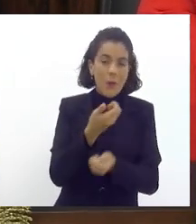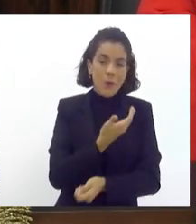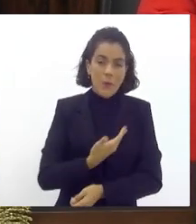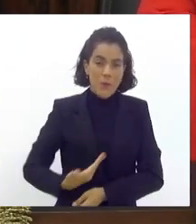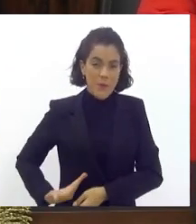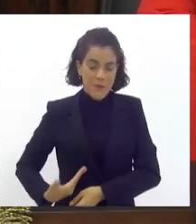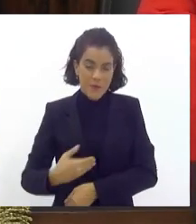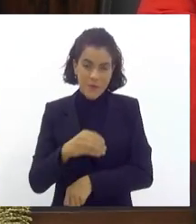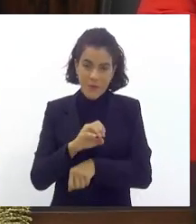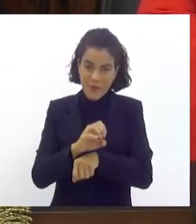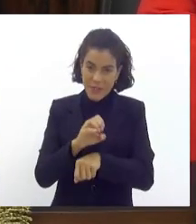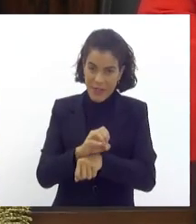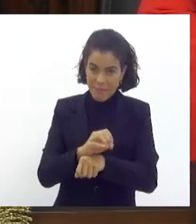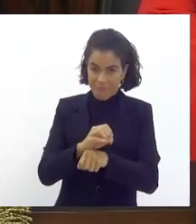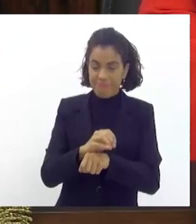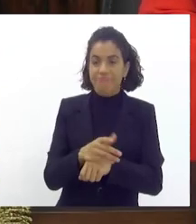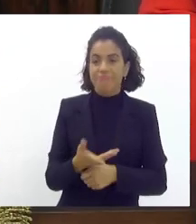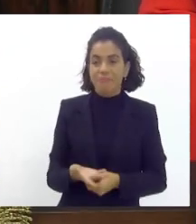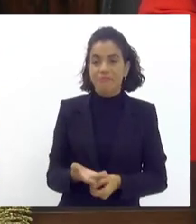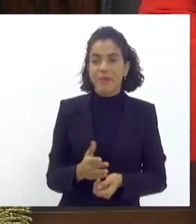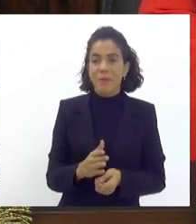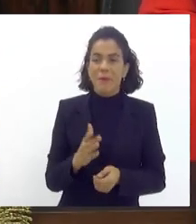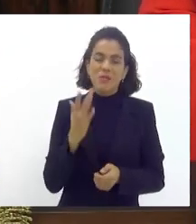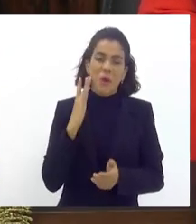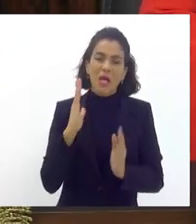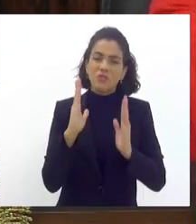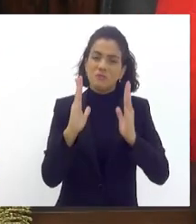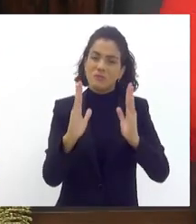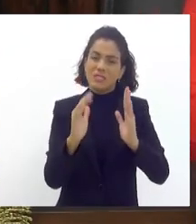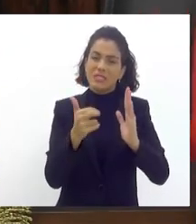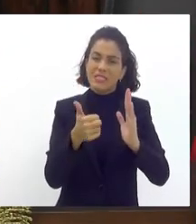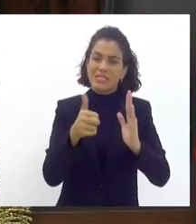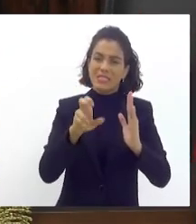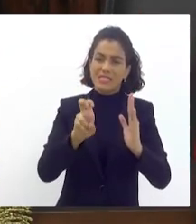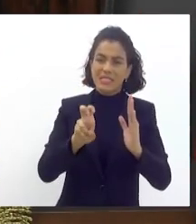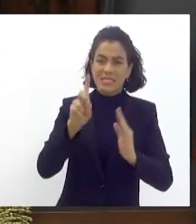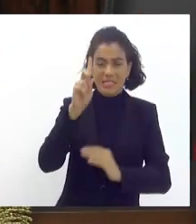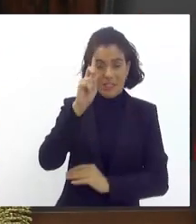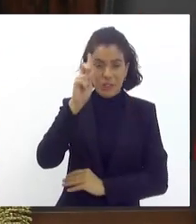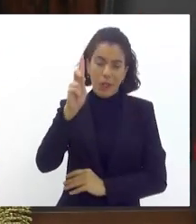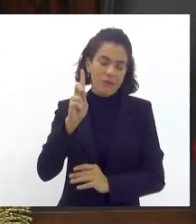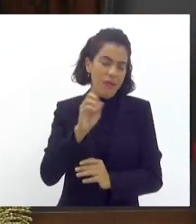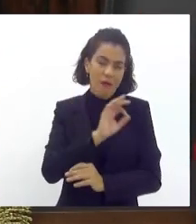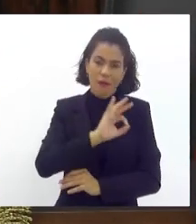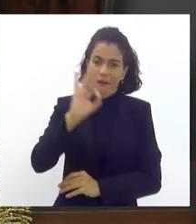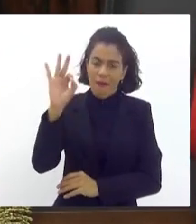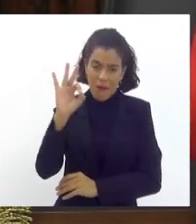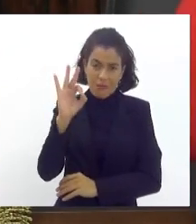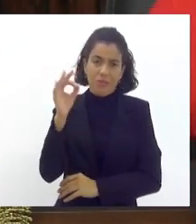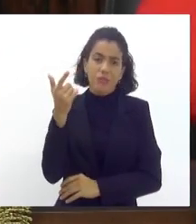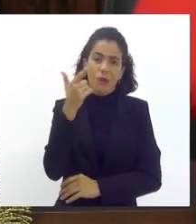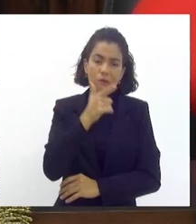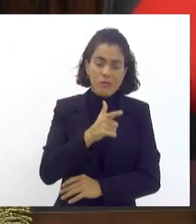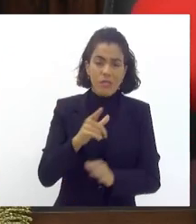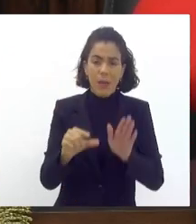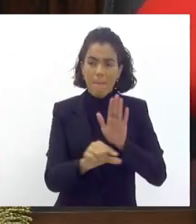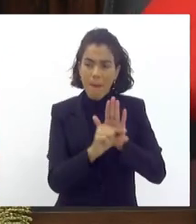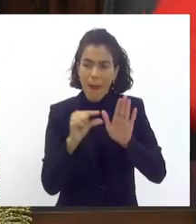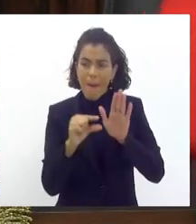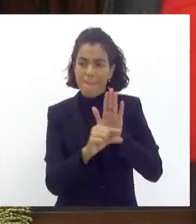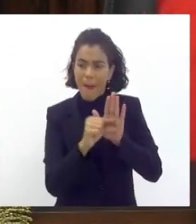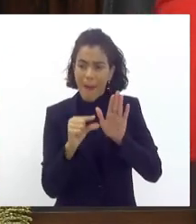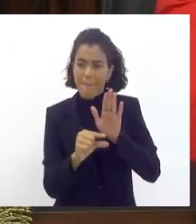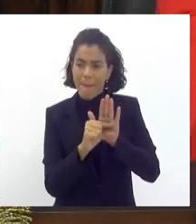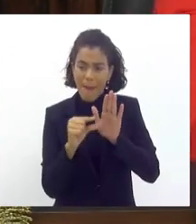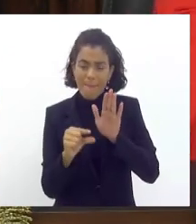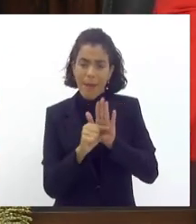a regulamentação dela mas eu acho que um prazo de 15 dias é um prazo suficiente para que a gente possa receber as emendas e trazer ainda